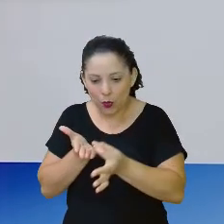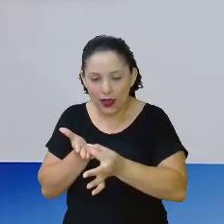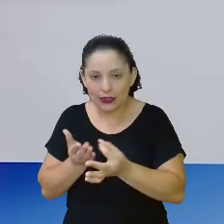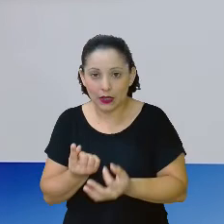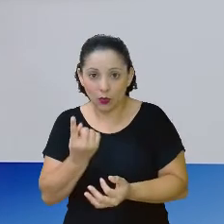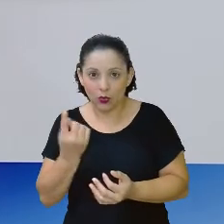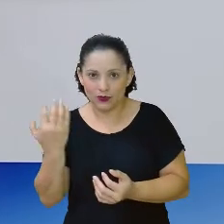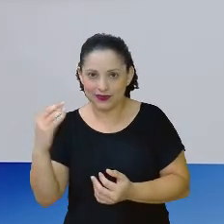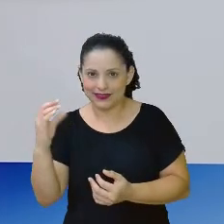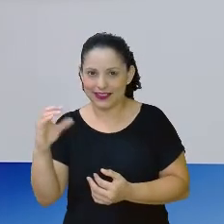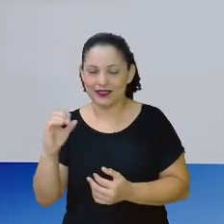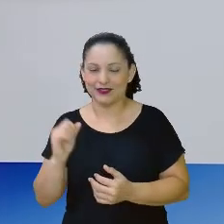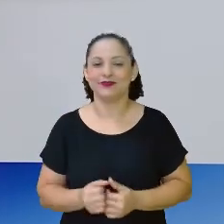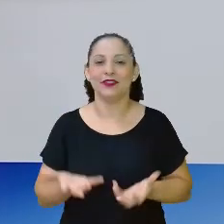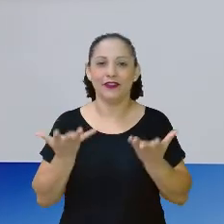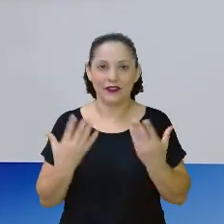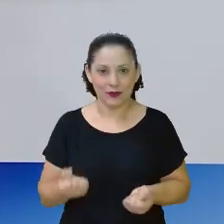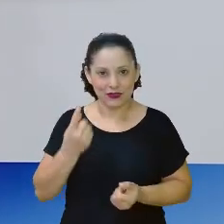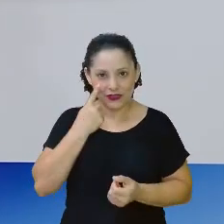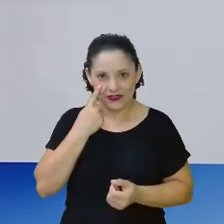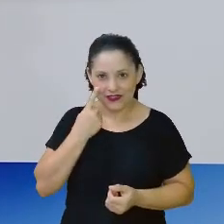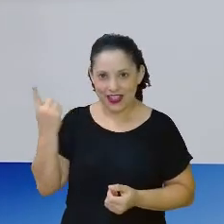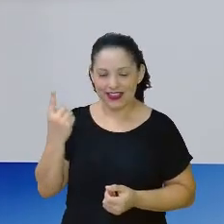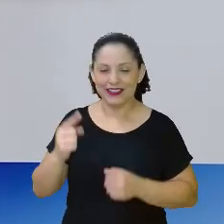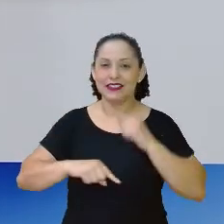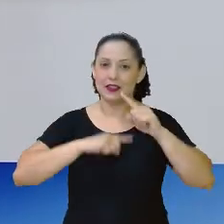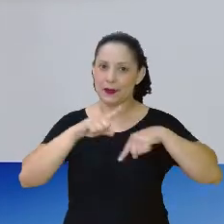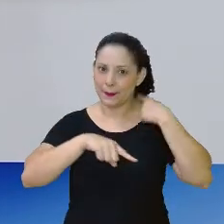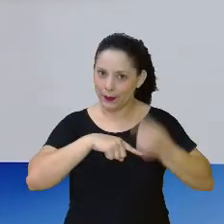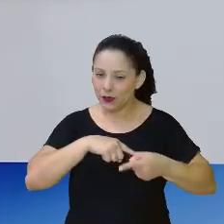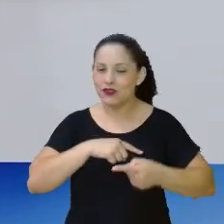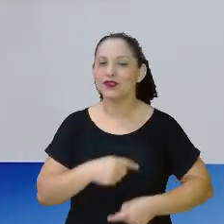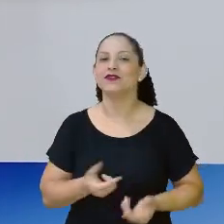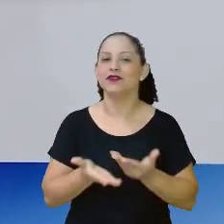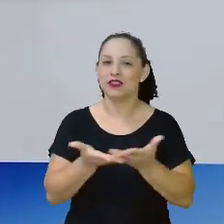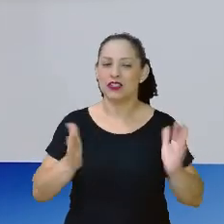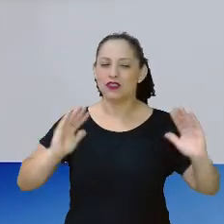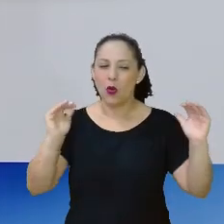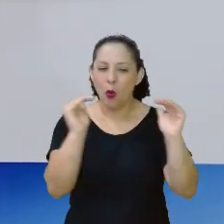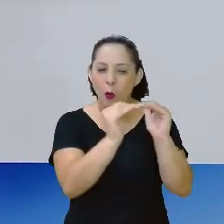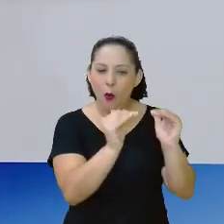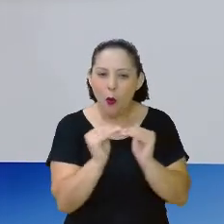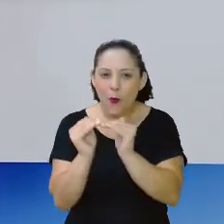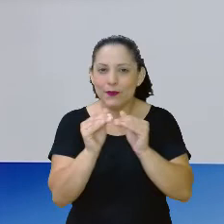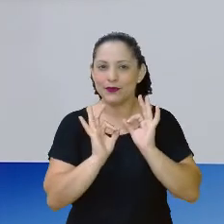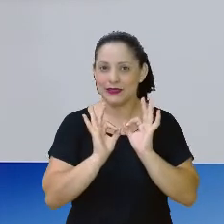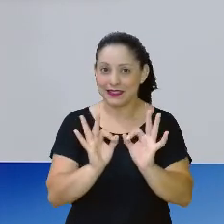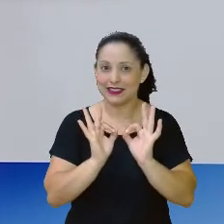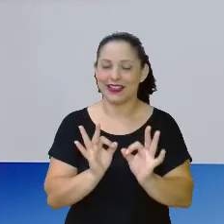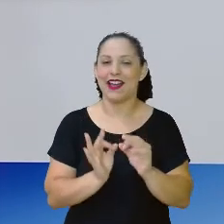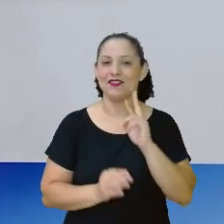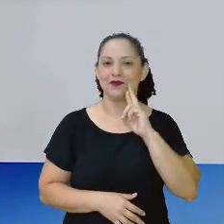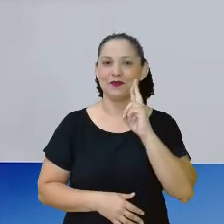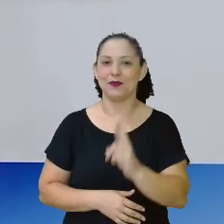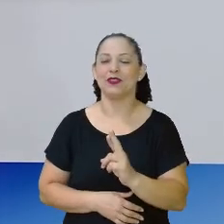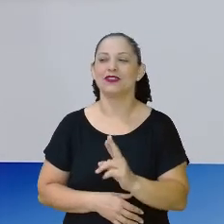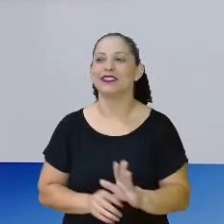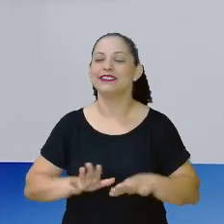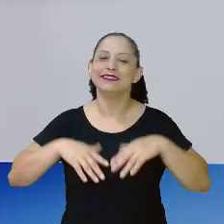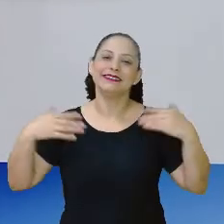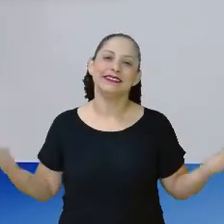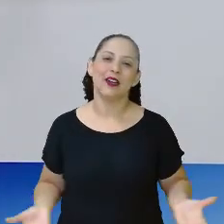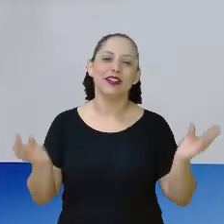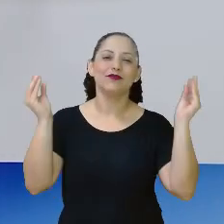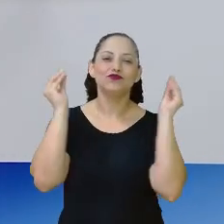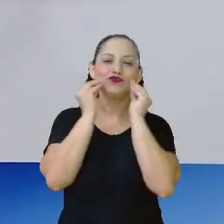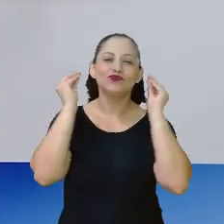ali, tá bom? Então, ver. E depois combina com os colegas para ver se vocês combinaram, acertaram a resposta. Então, minha gente,